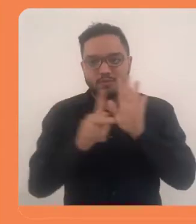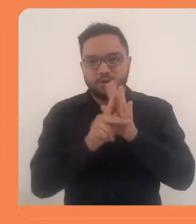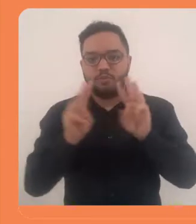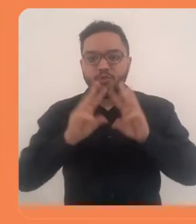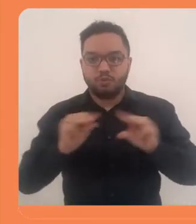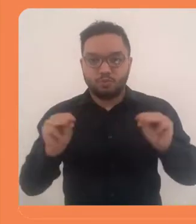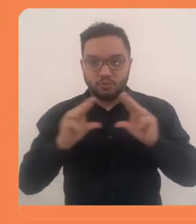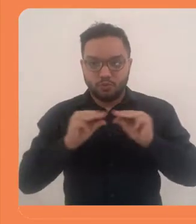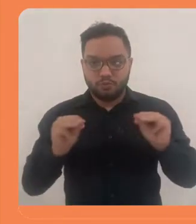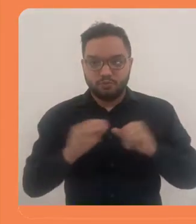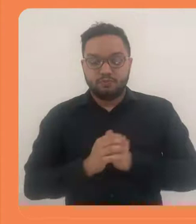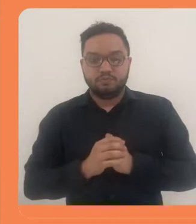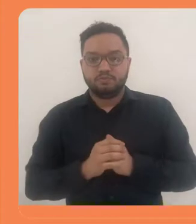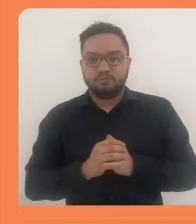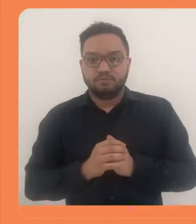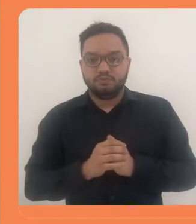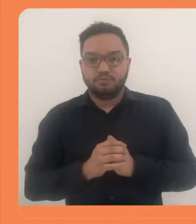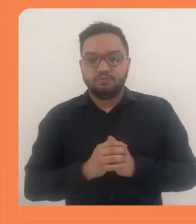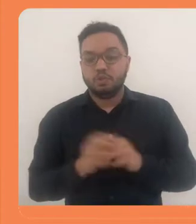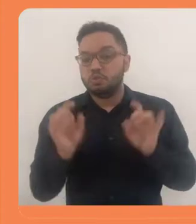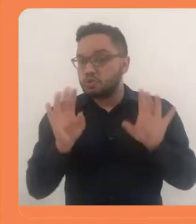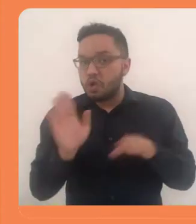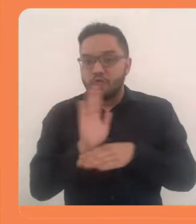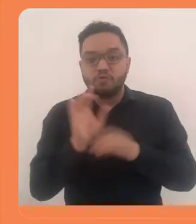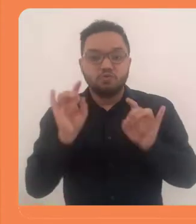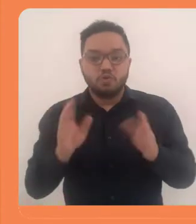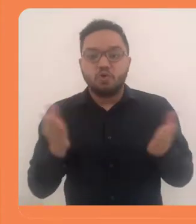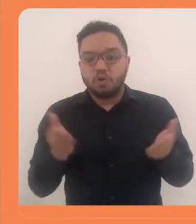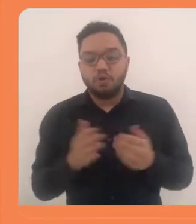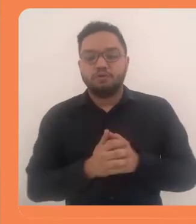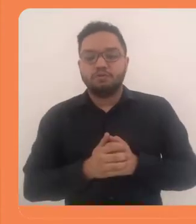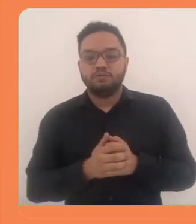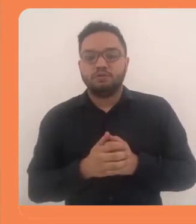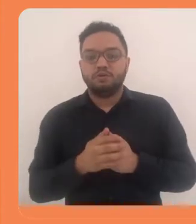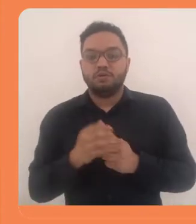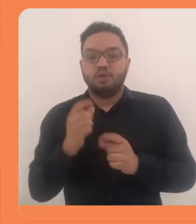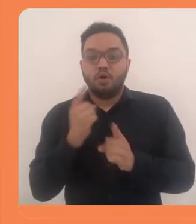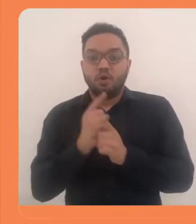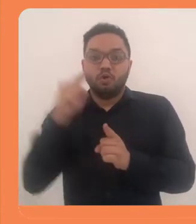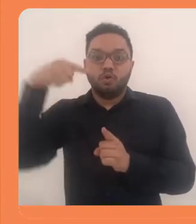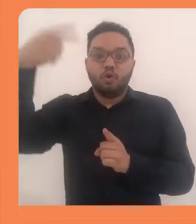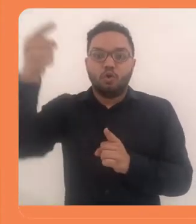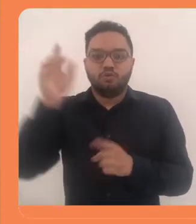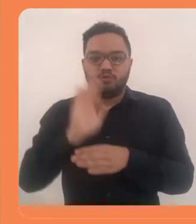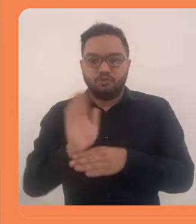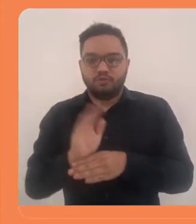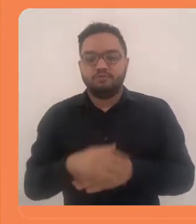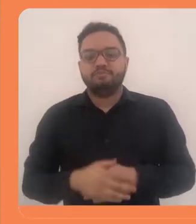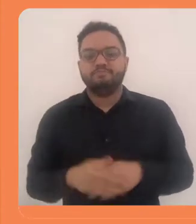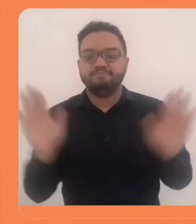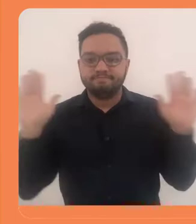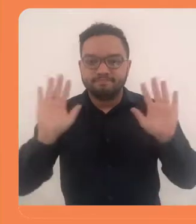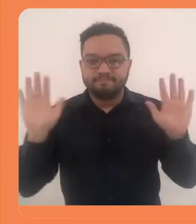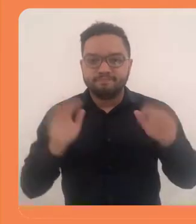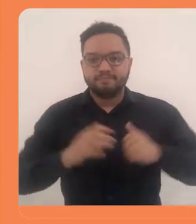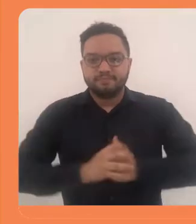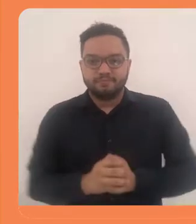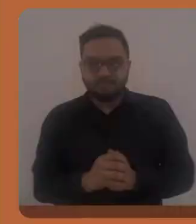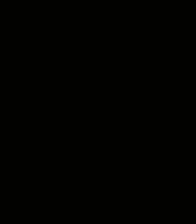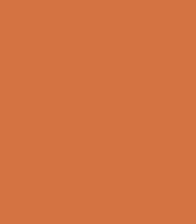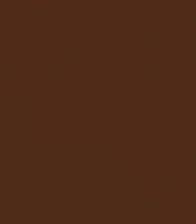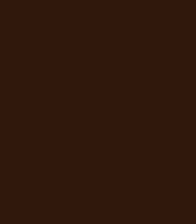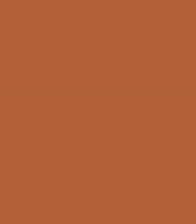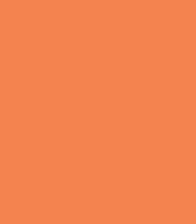sua página do Moodle. E aí isso nesse vídeo. Vejo vocês num próximo vídeo. Até lá.